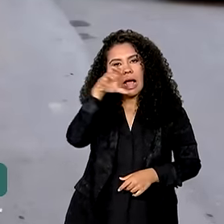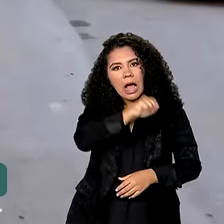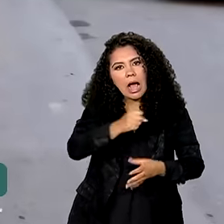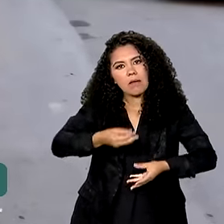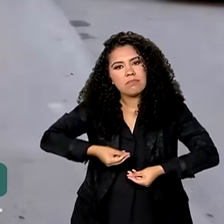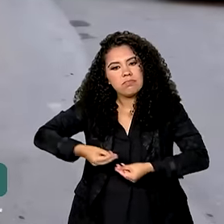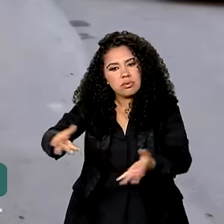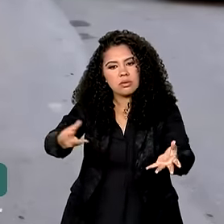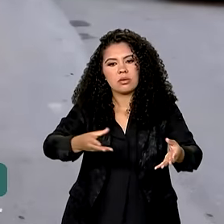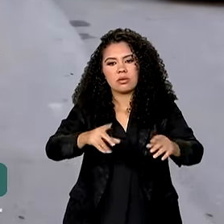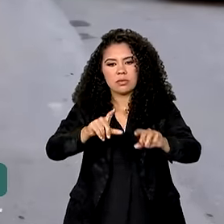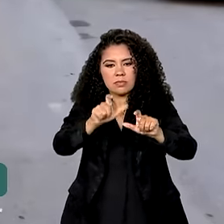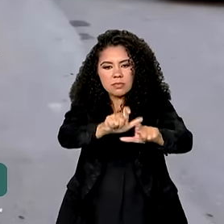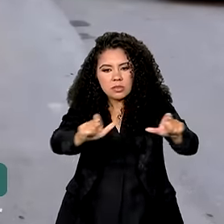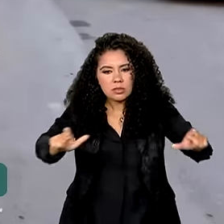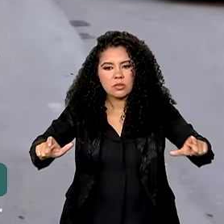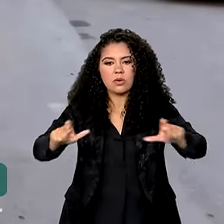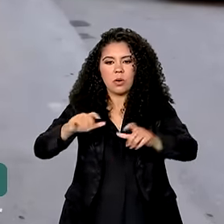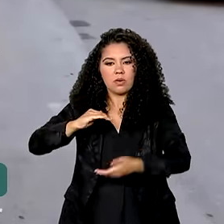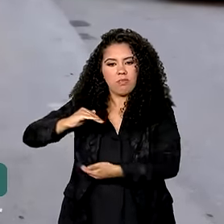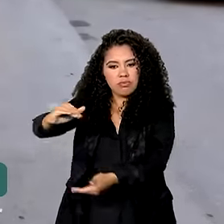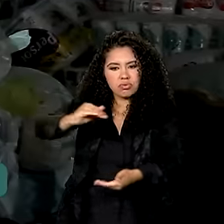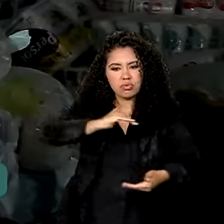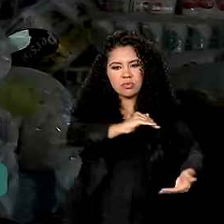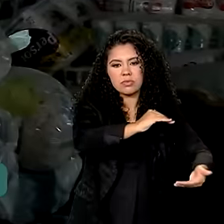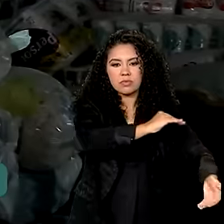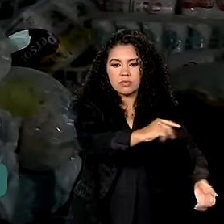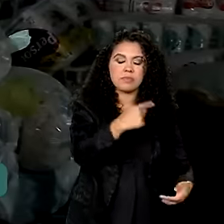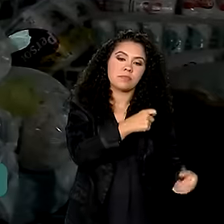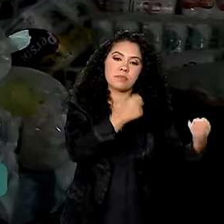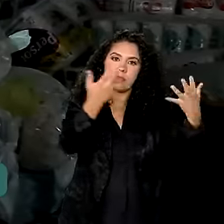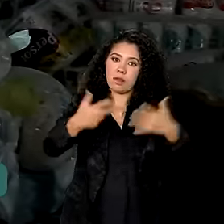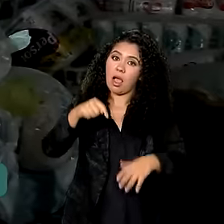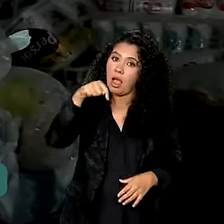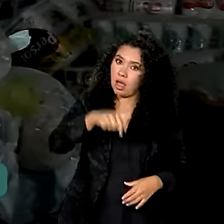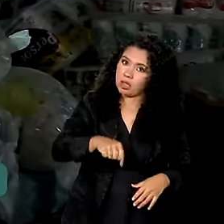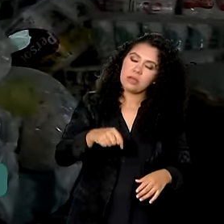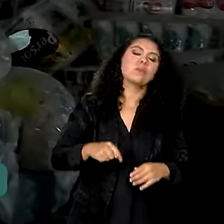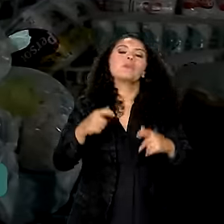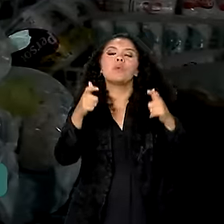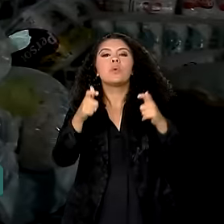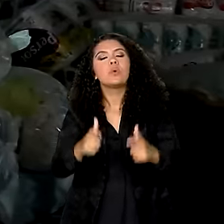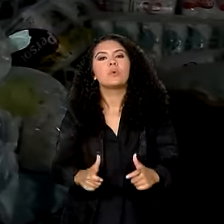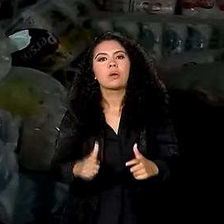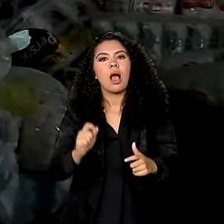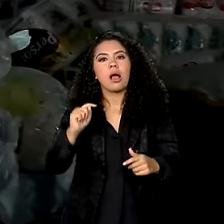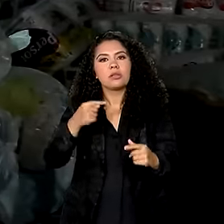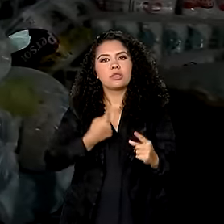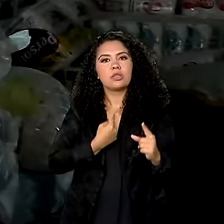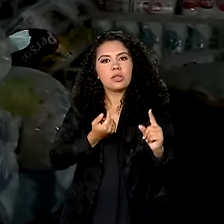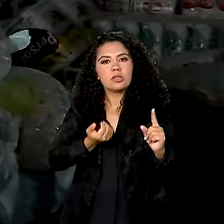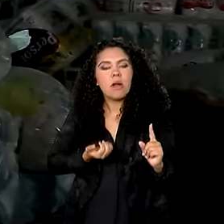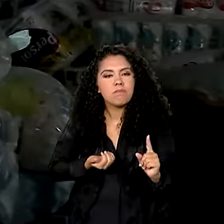às comunidades atingidas pelas enchentes. Aqui nesse espaço, a gente não atende diretamente aquela pessoa que foi afetada pela